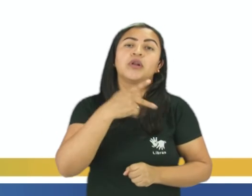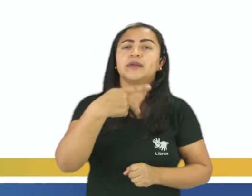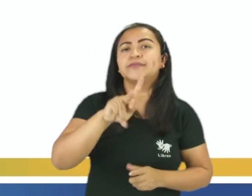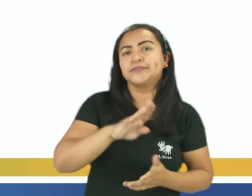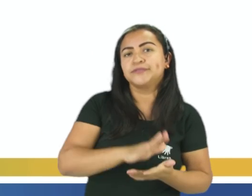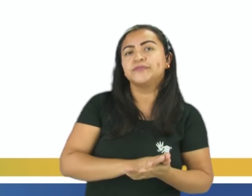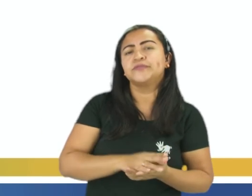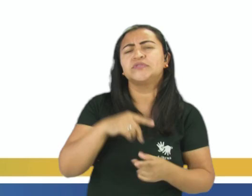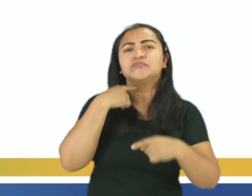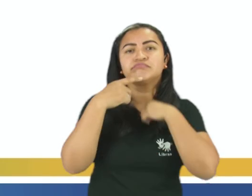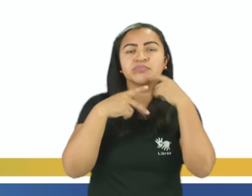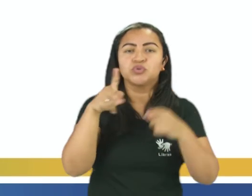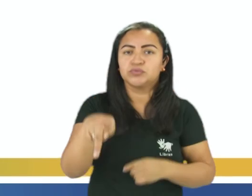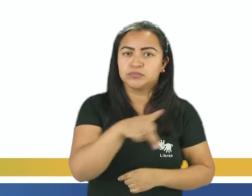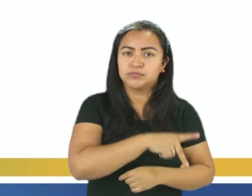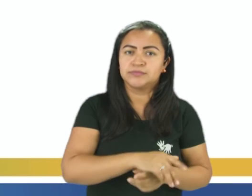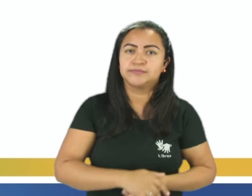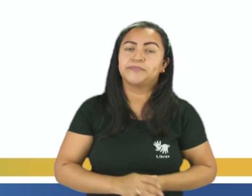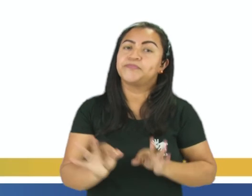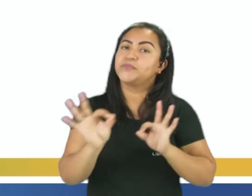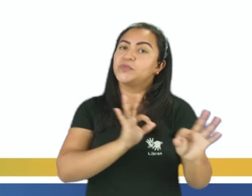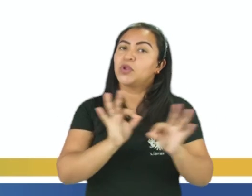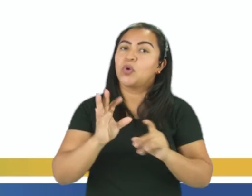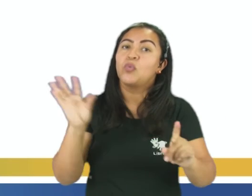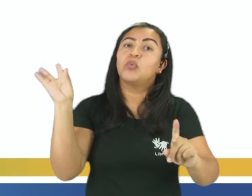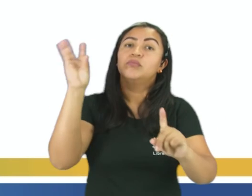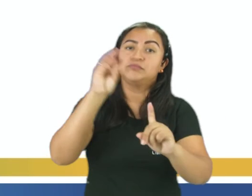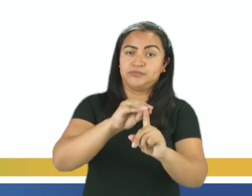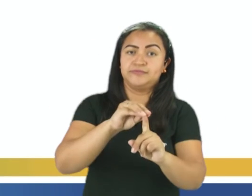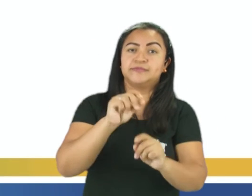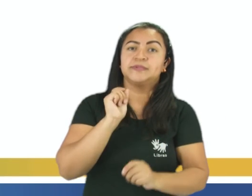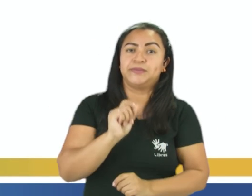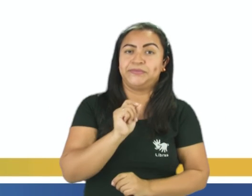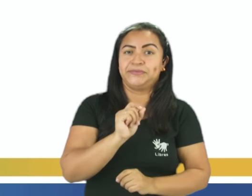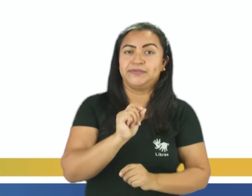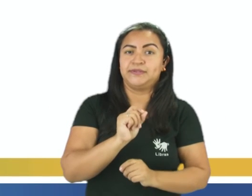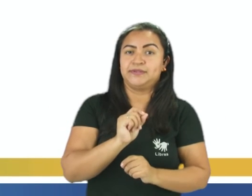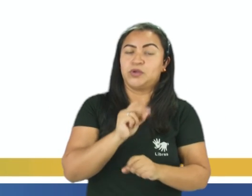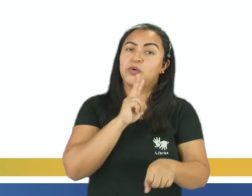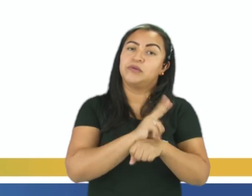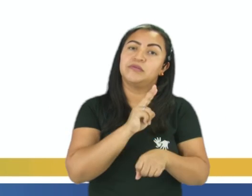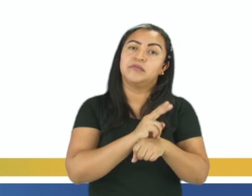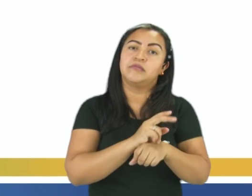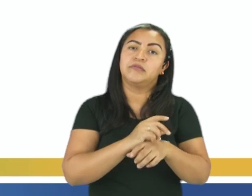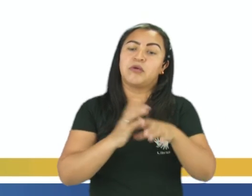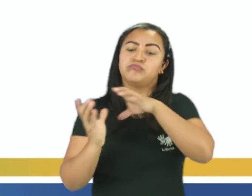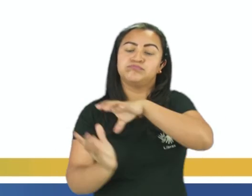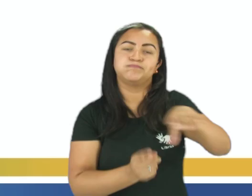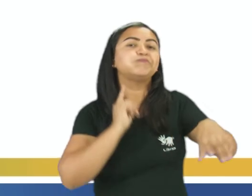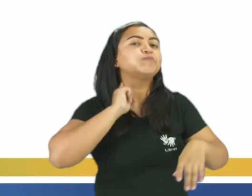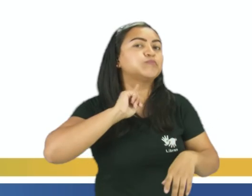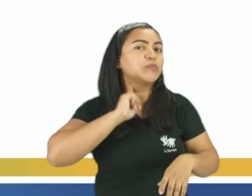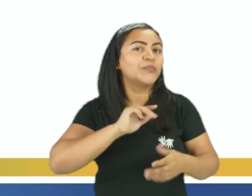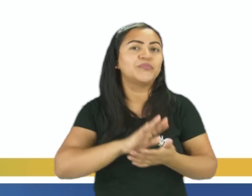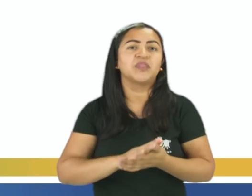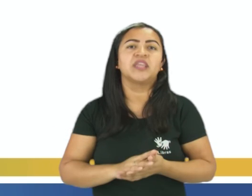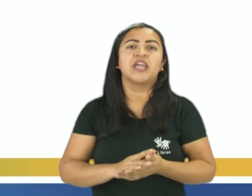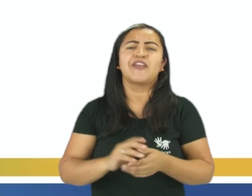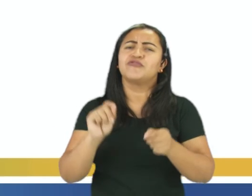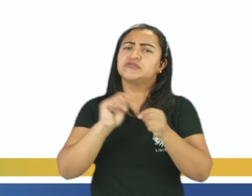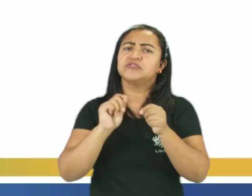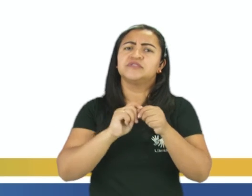professores. Construam que o foco, a ideia central é o tratamento de esgoto e vocês elaborem, tá, os seus